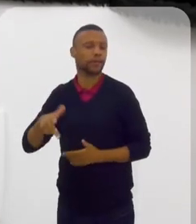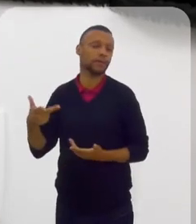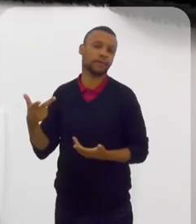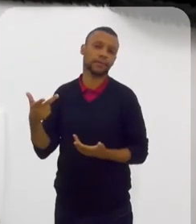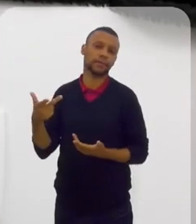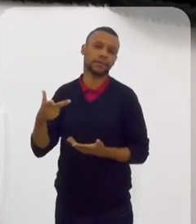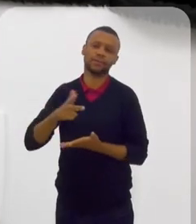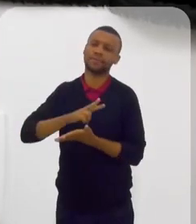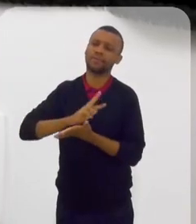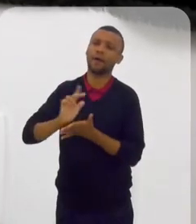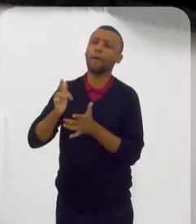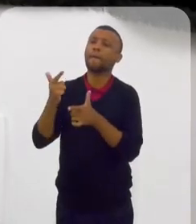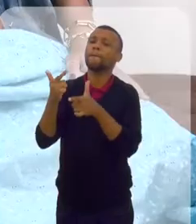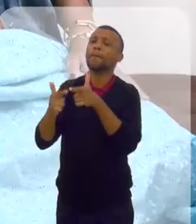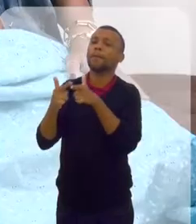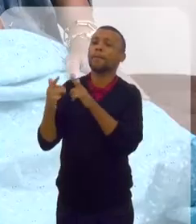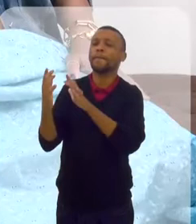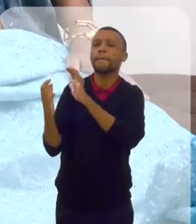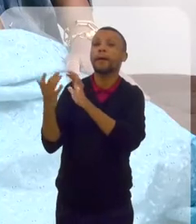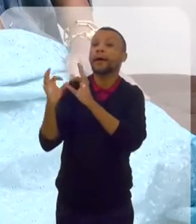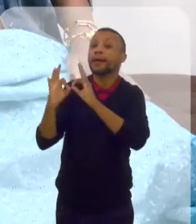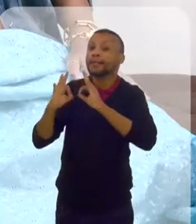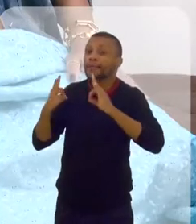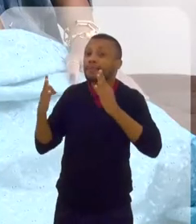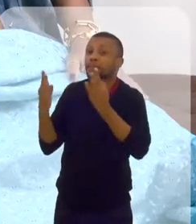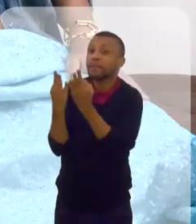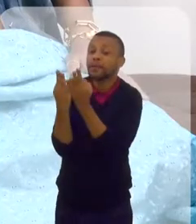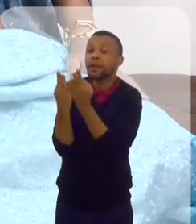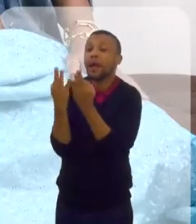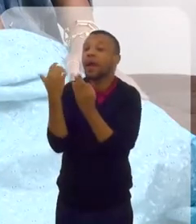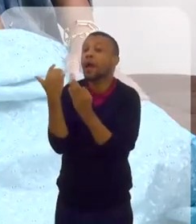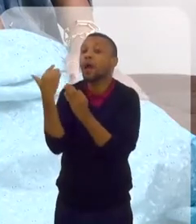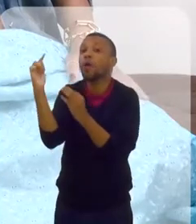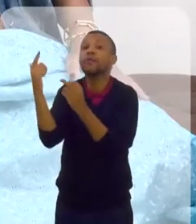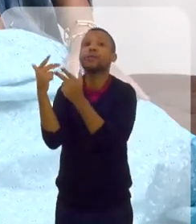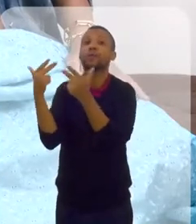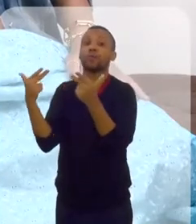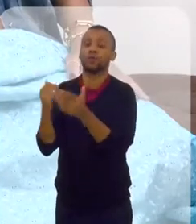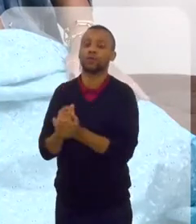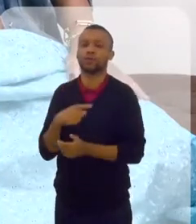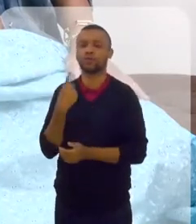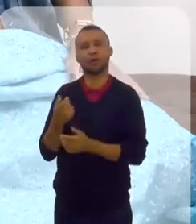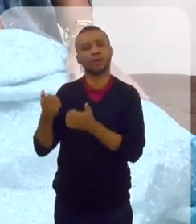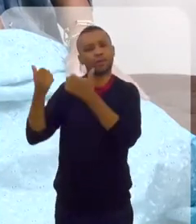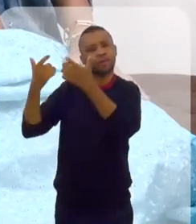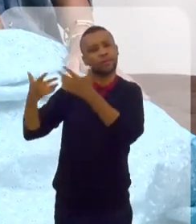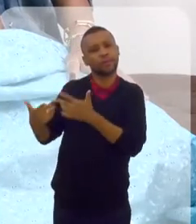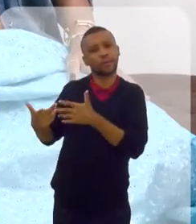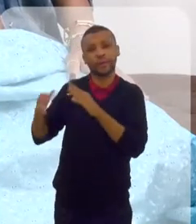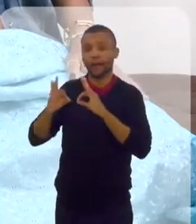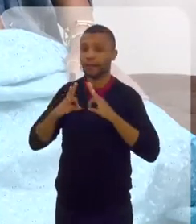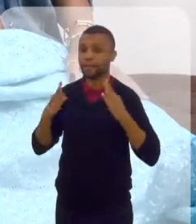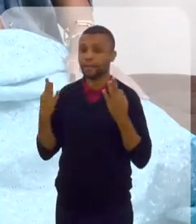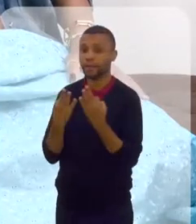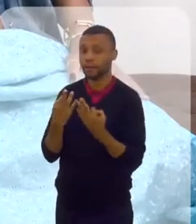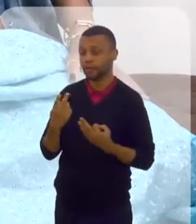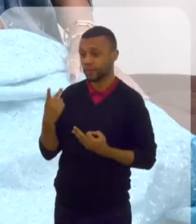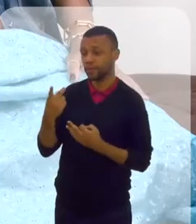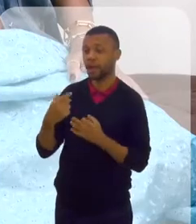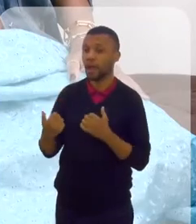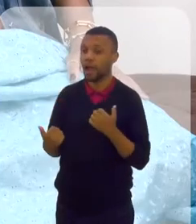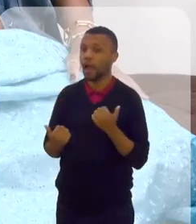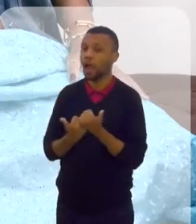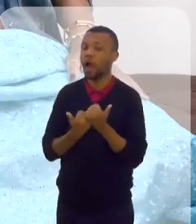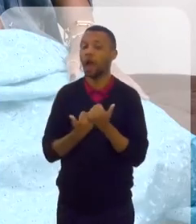e sem maiores problemas entre a gente. Claro, com a família é outra história, né? Quando a gente fala para a família que você